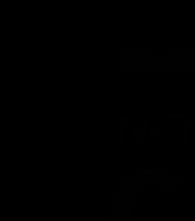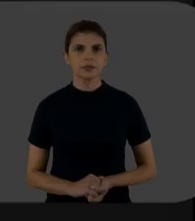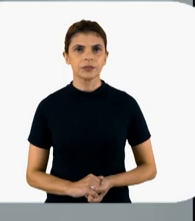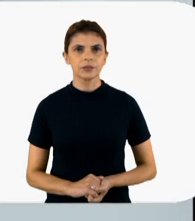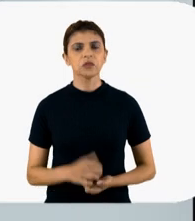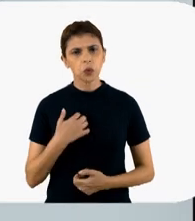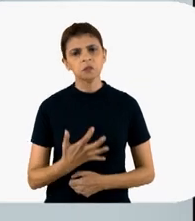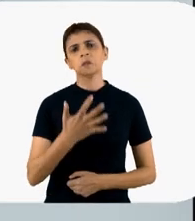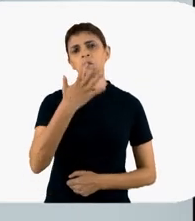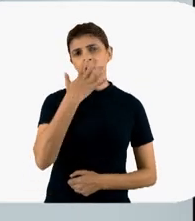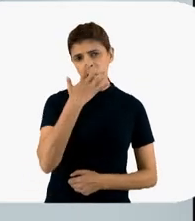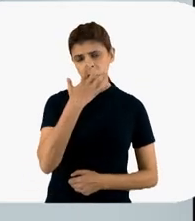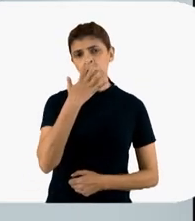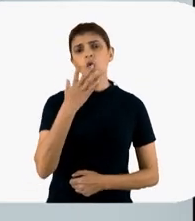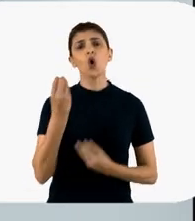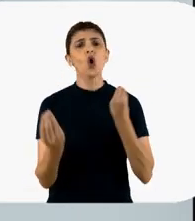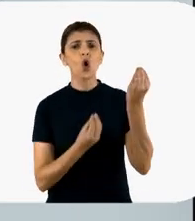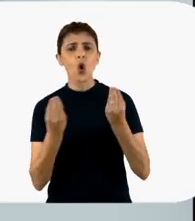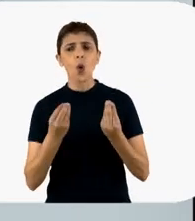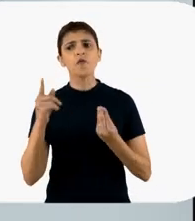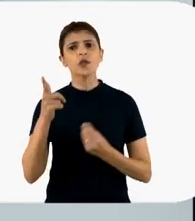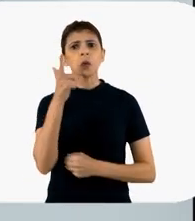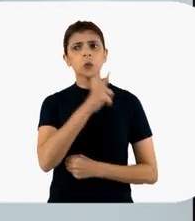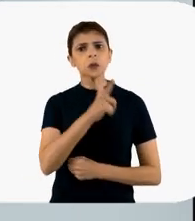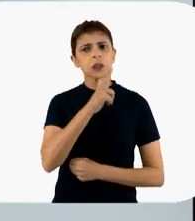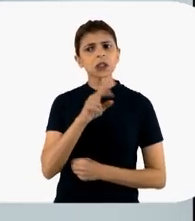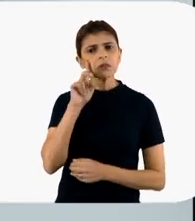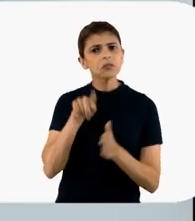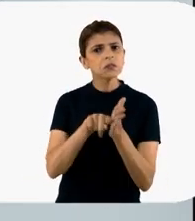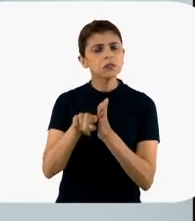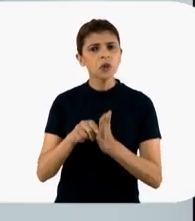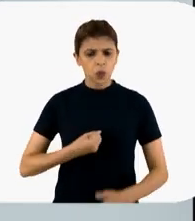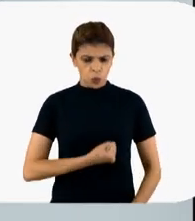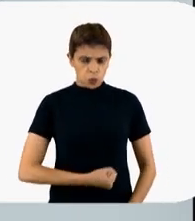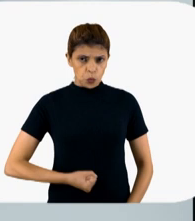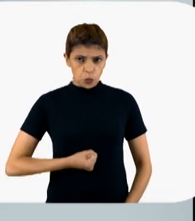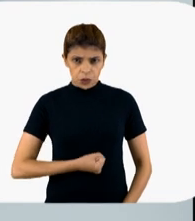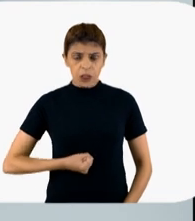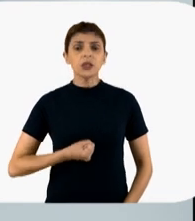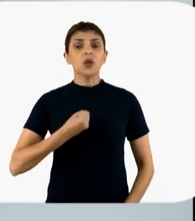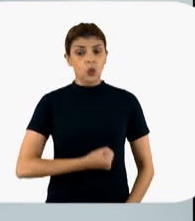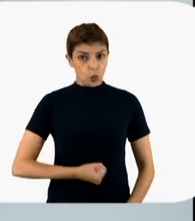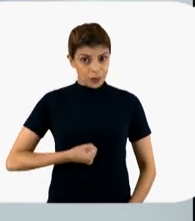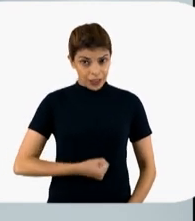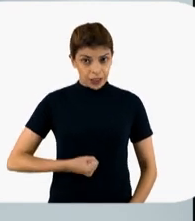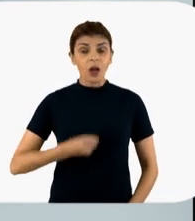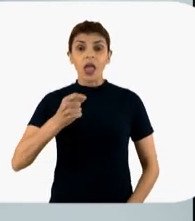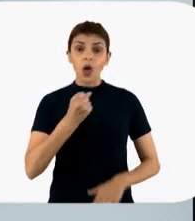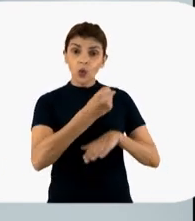Estou muito impressionado com o acesso fácil que vocês têm ao ultrassom pulmonar no seu serviço.